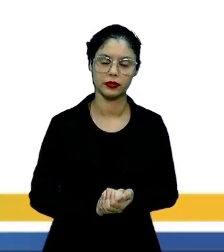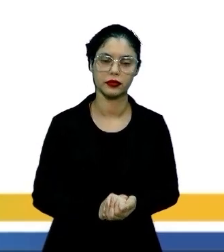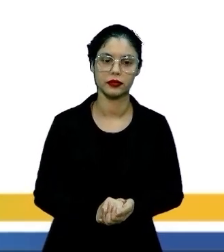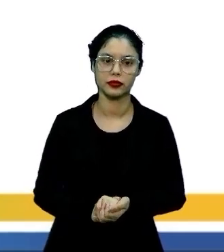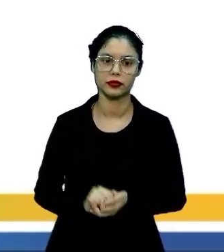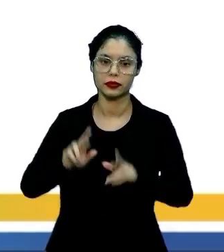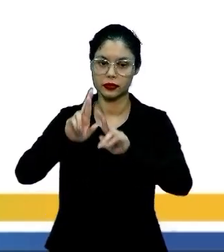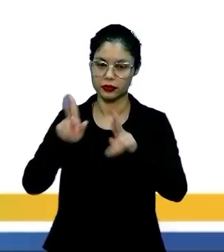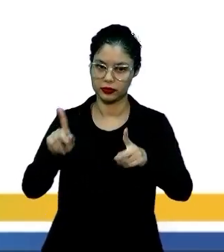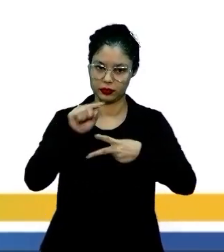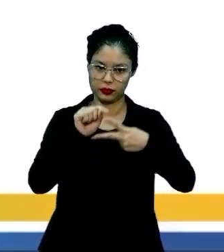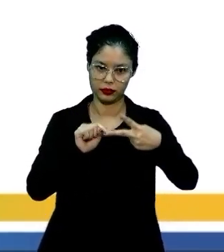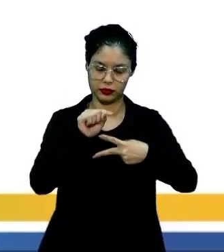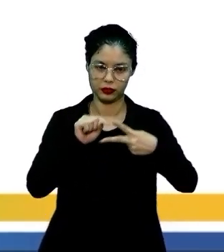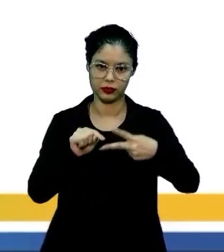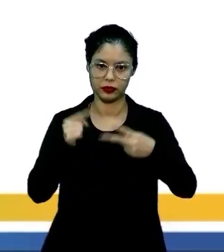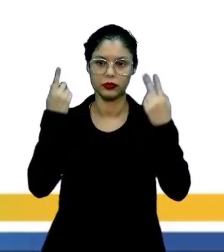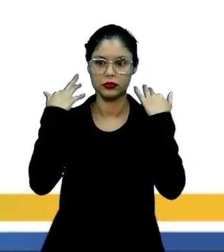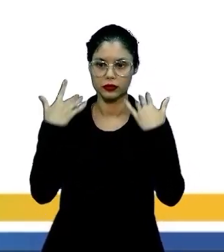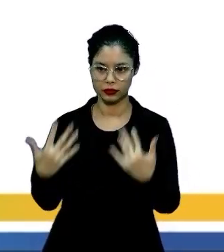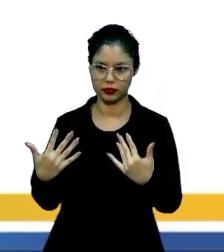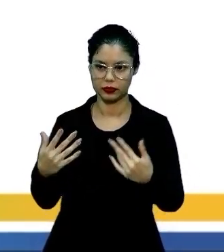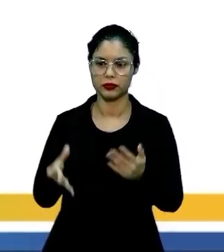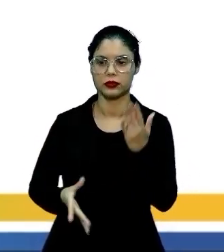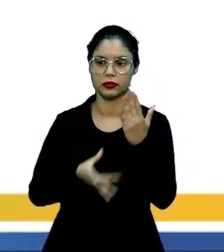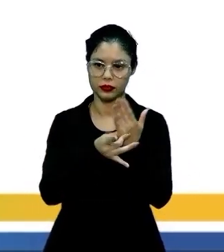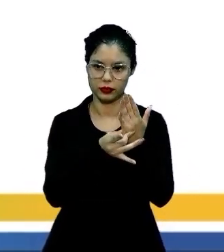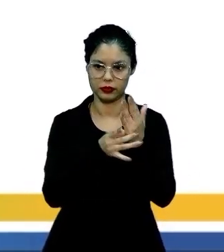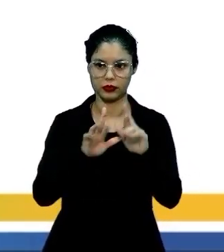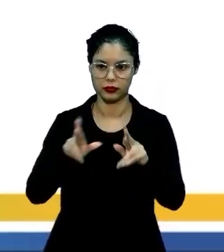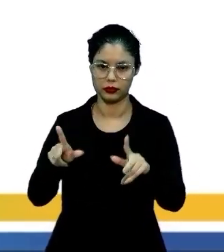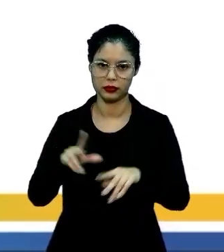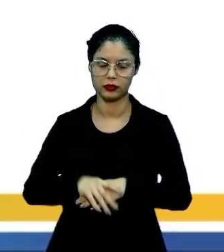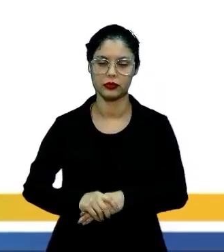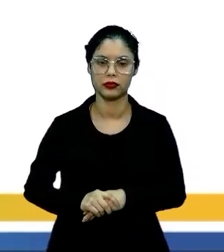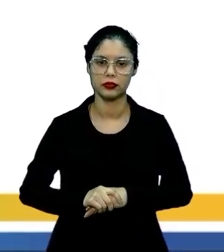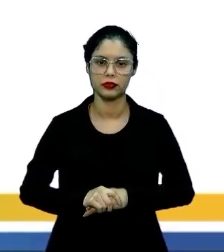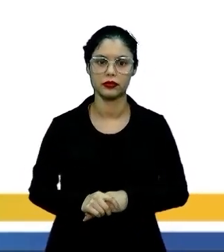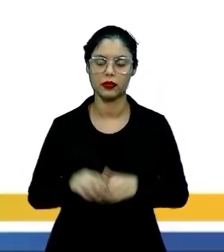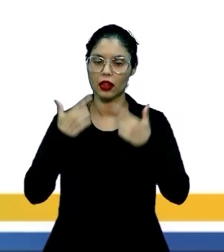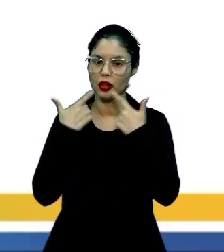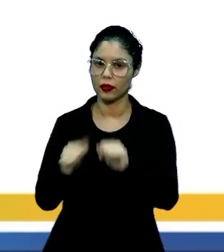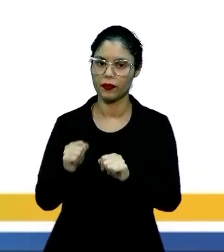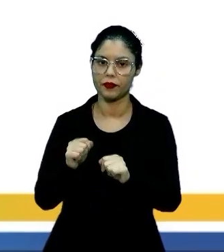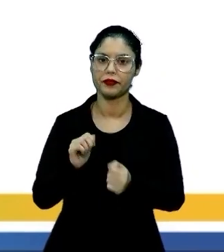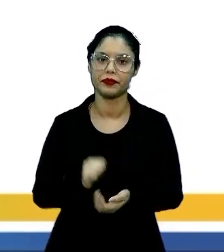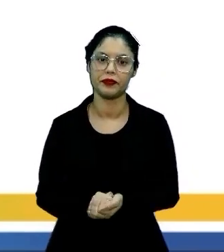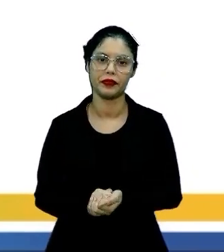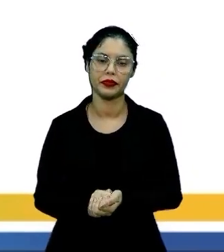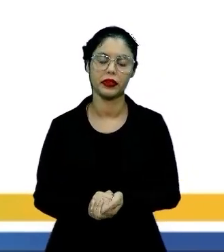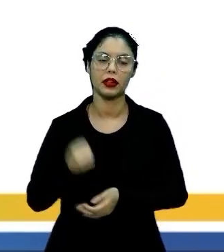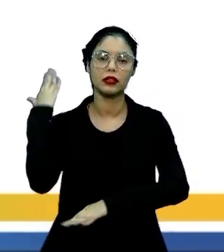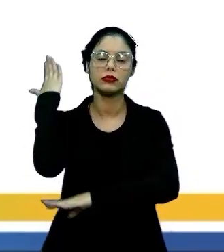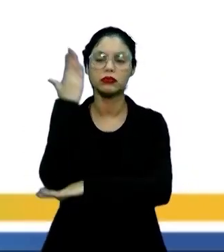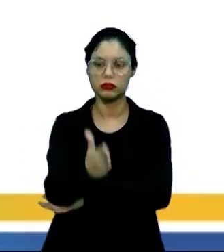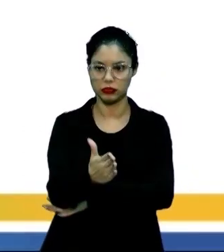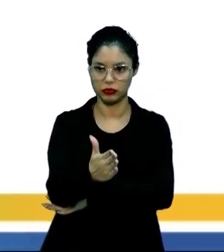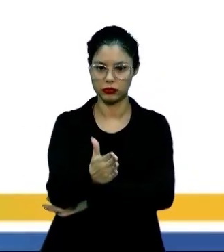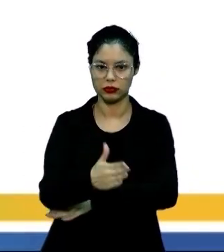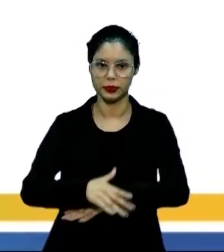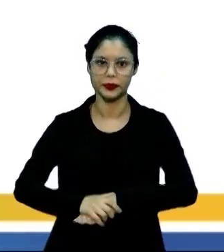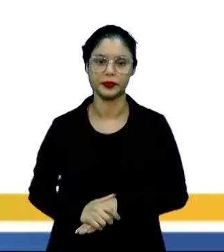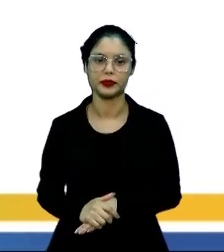principais diferenças entre o realismo e o naturalismo. Quanto à linguagem, o realismo, ele tem uma linguagem